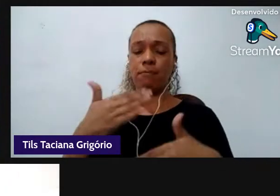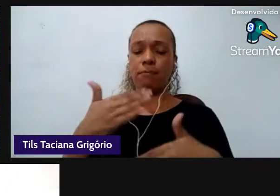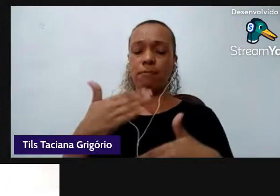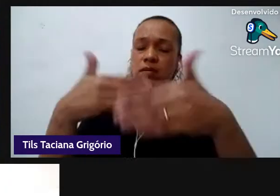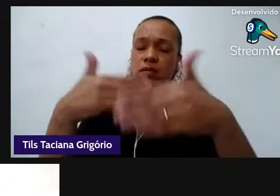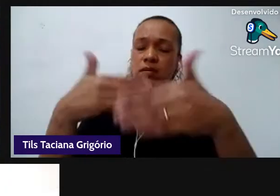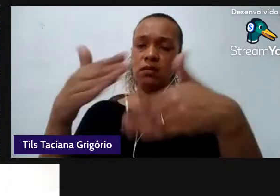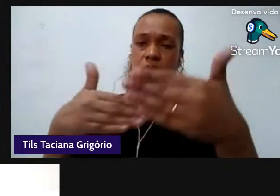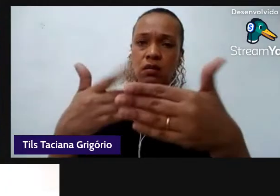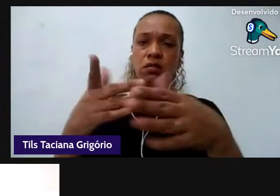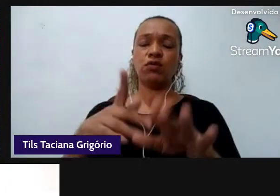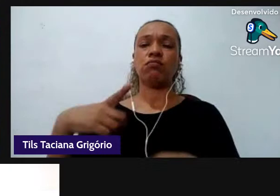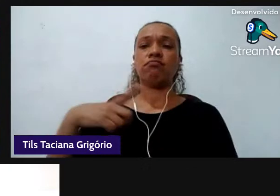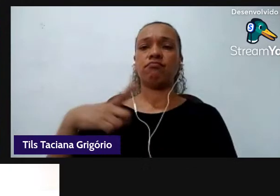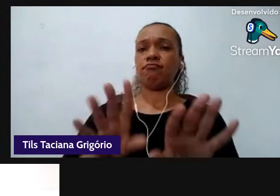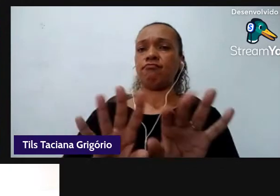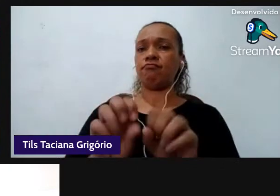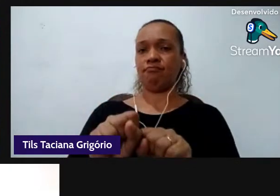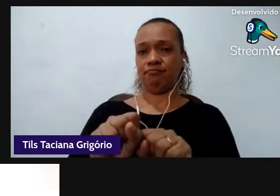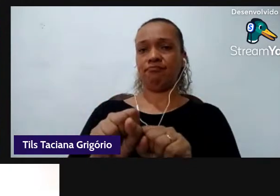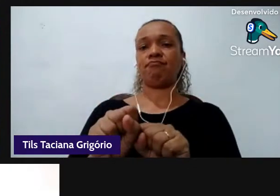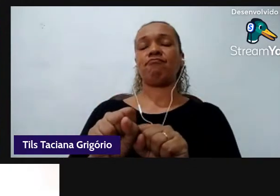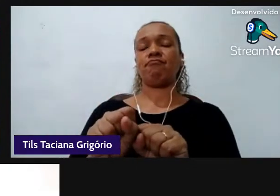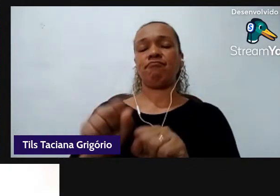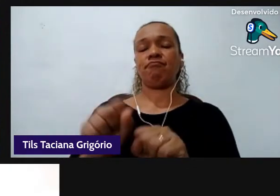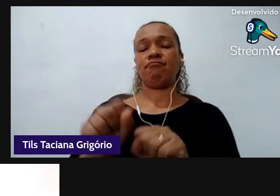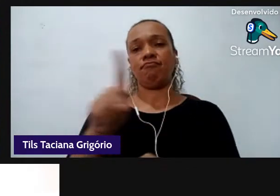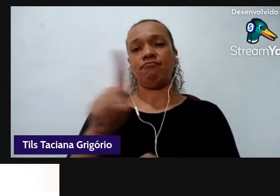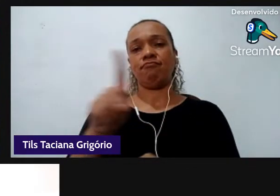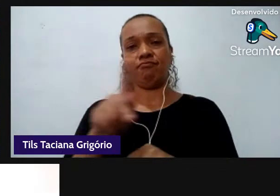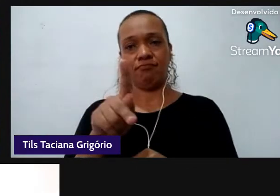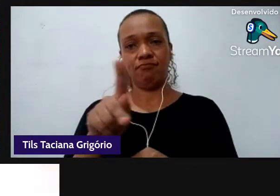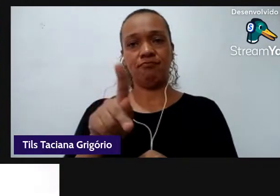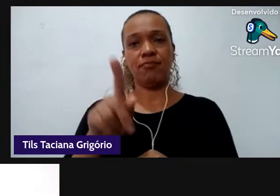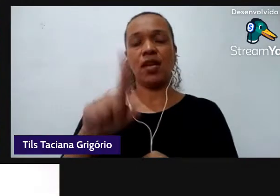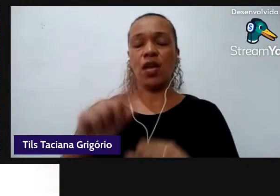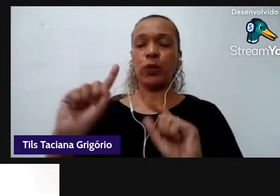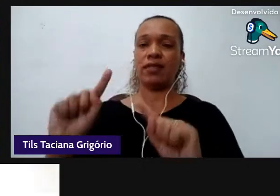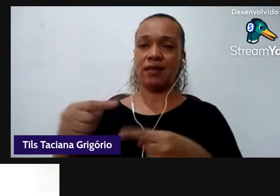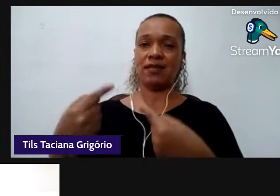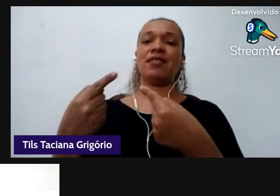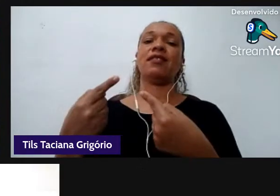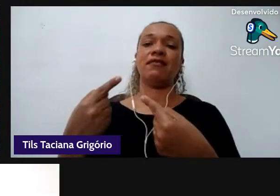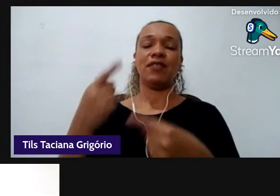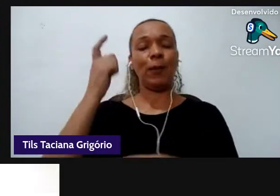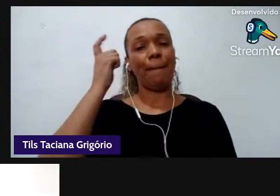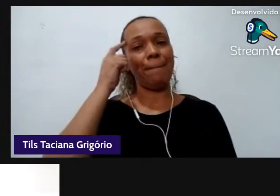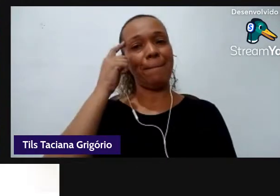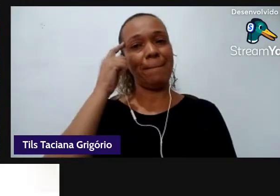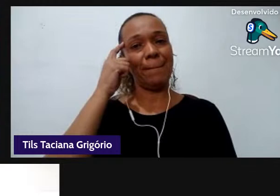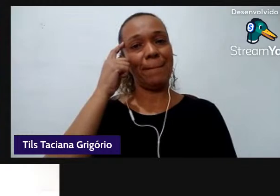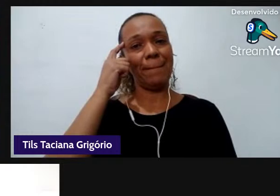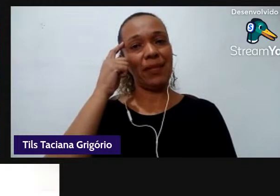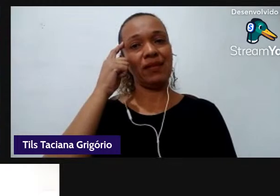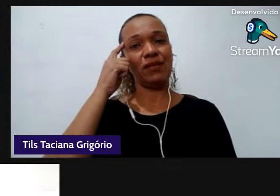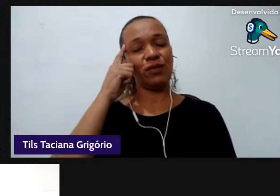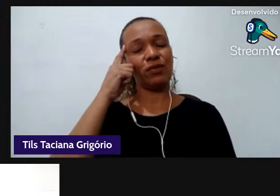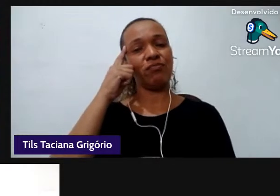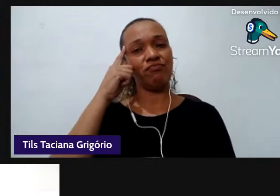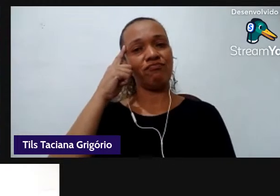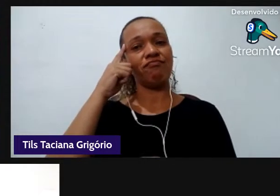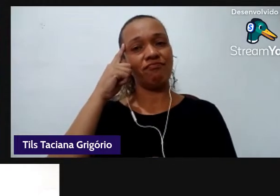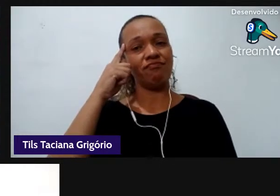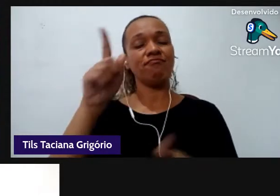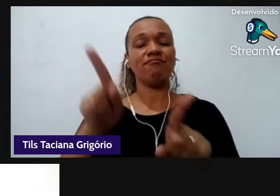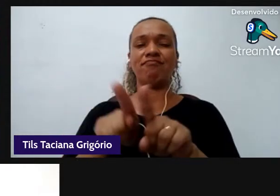professores então esse vai ser um desafio penso eu que de todas as redes em especial a nossa